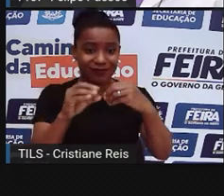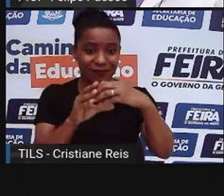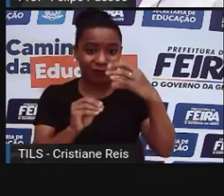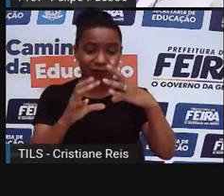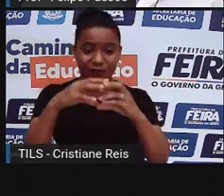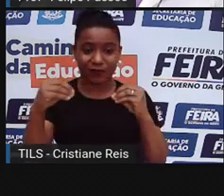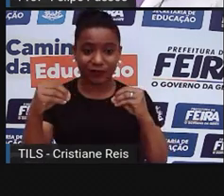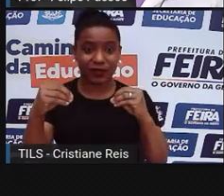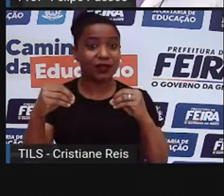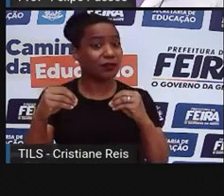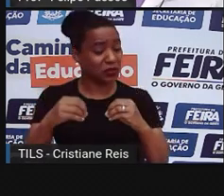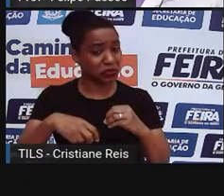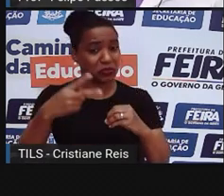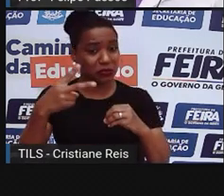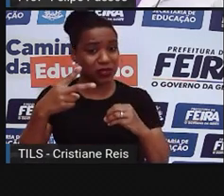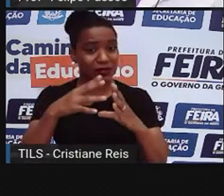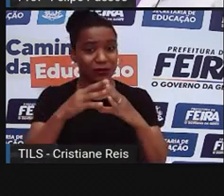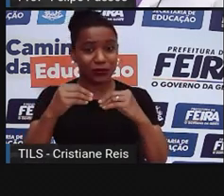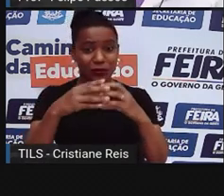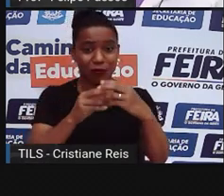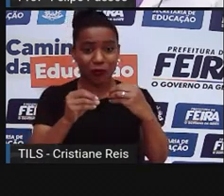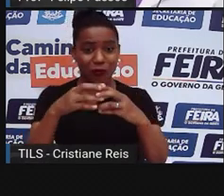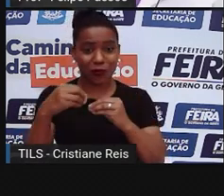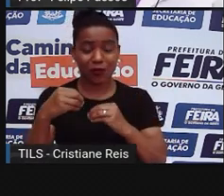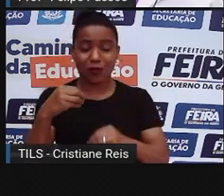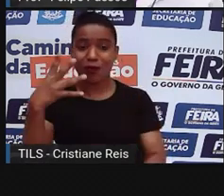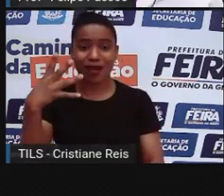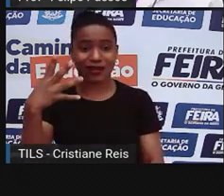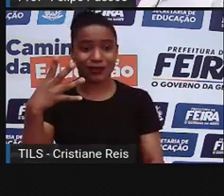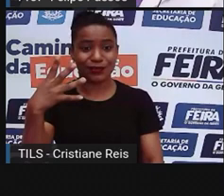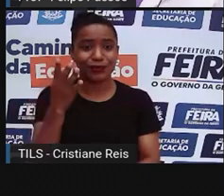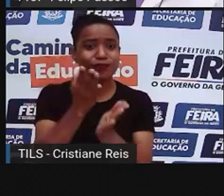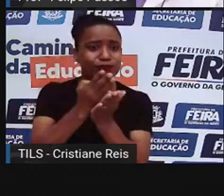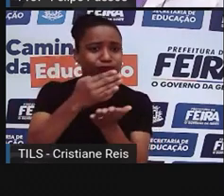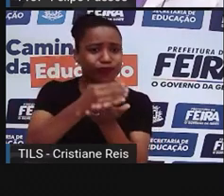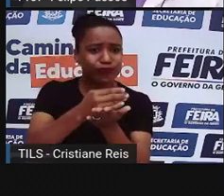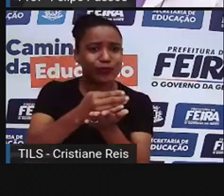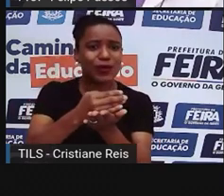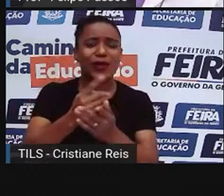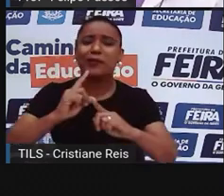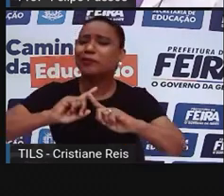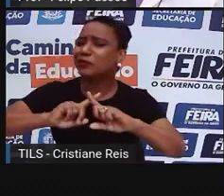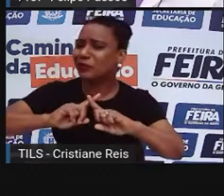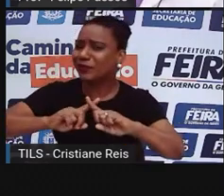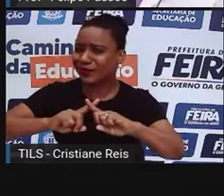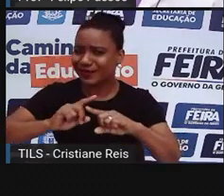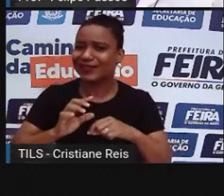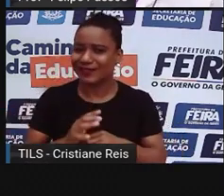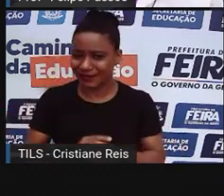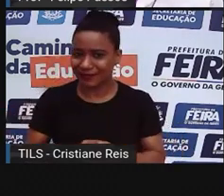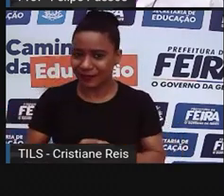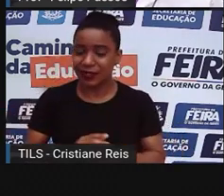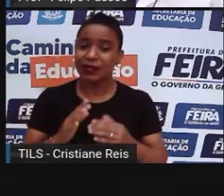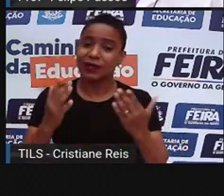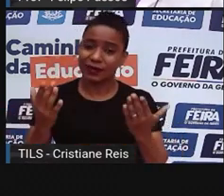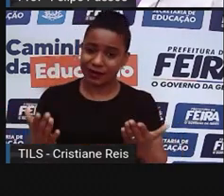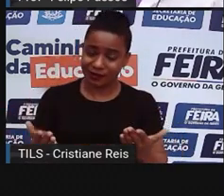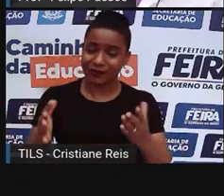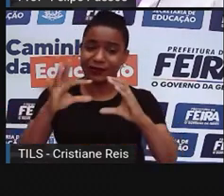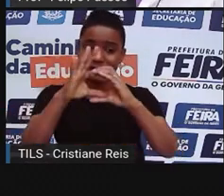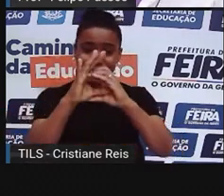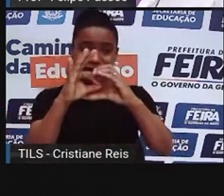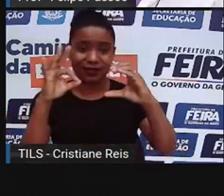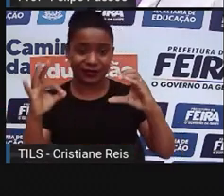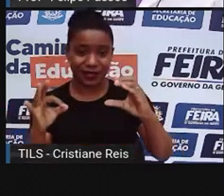De duas células, você passa até quatro. Por que que isso acontece? Tem algumas funções essa divisão celular.